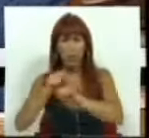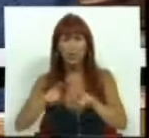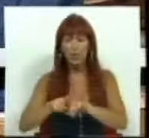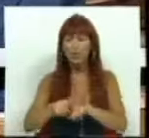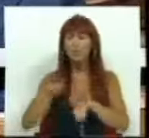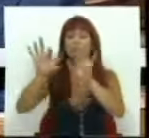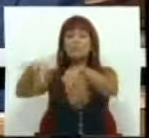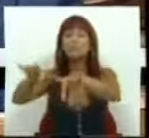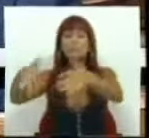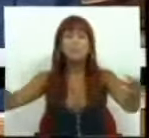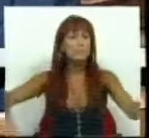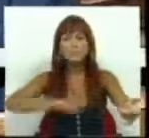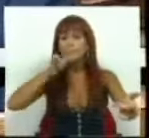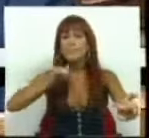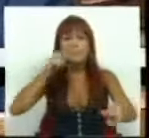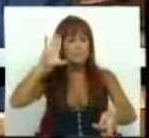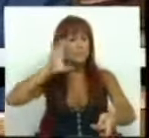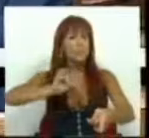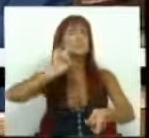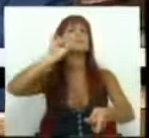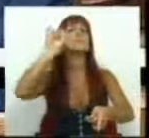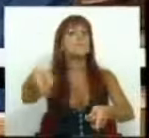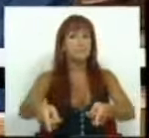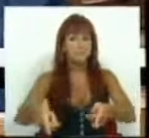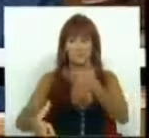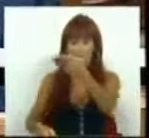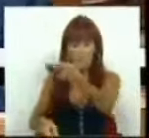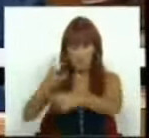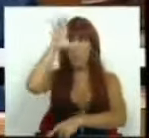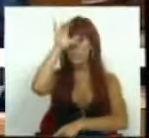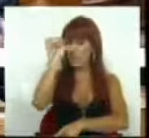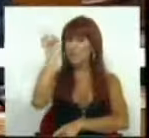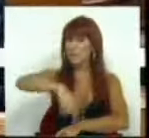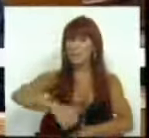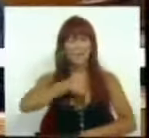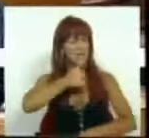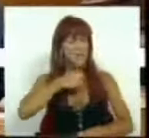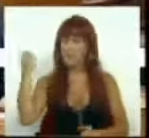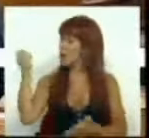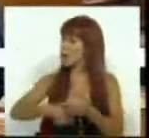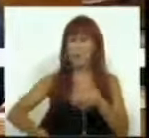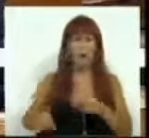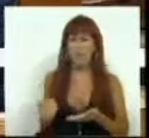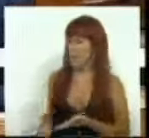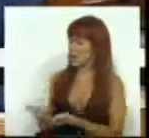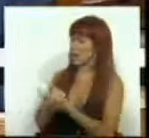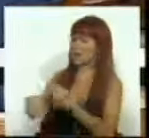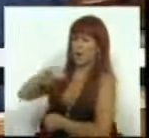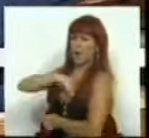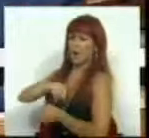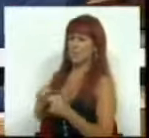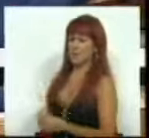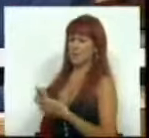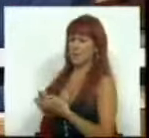contornos finais ainda desconhecemos. E é também o Governo que decidiu não taxar os rendimentos de capitais